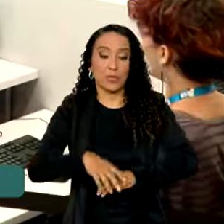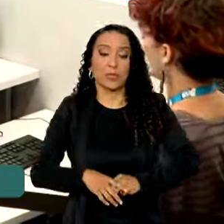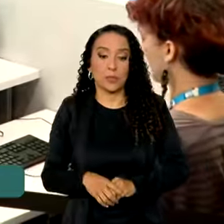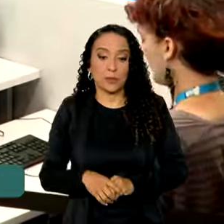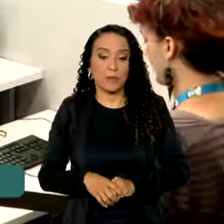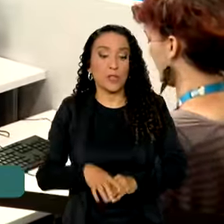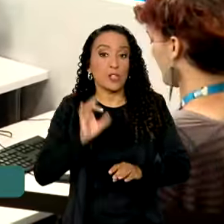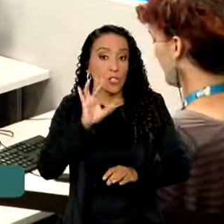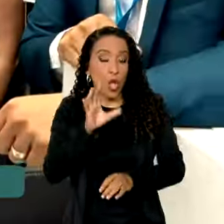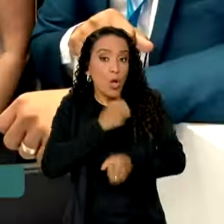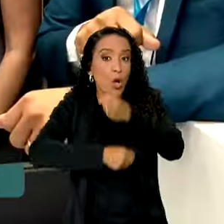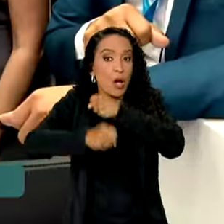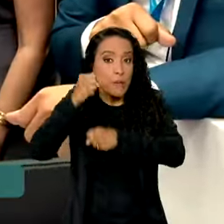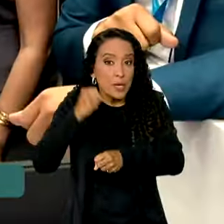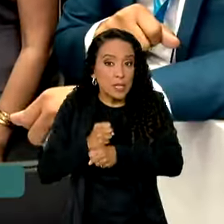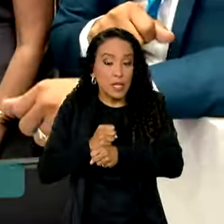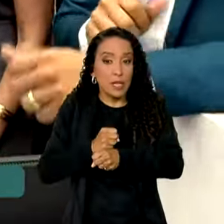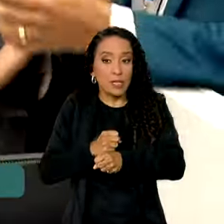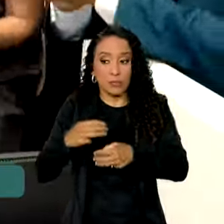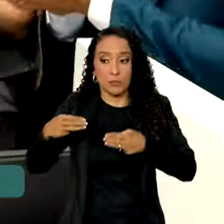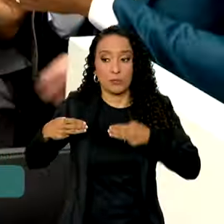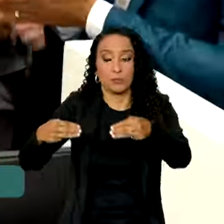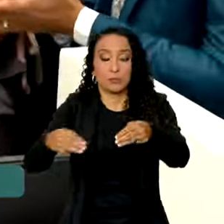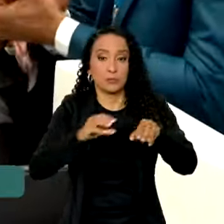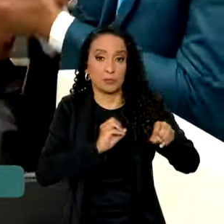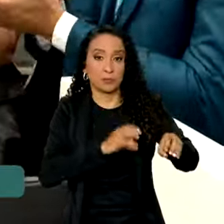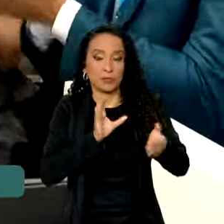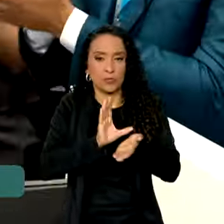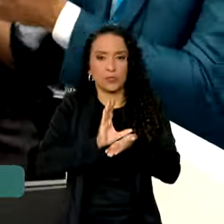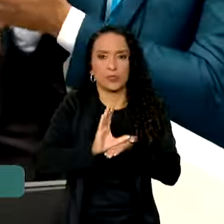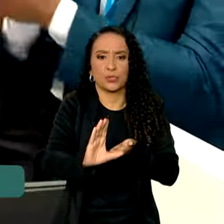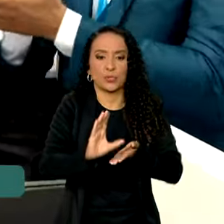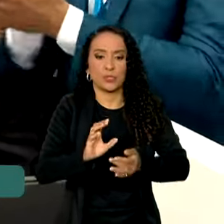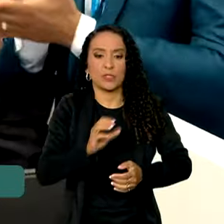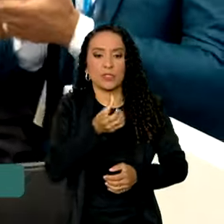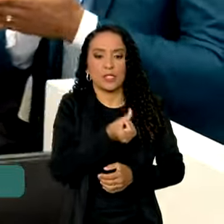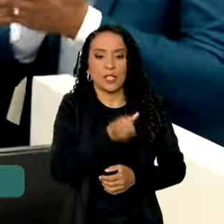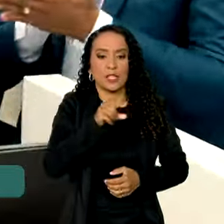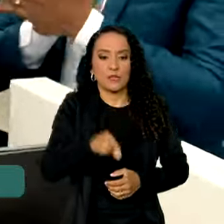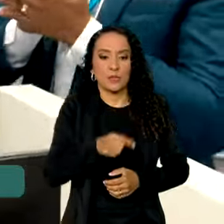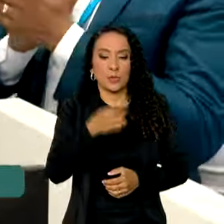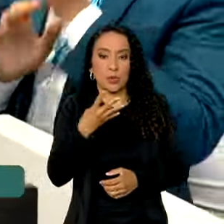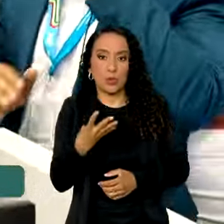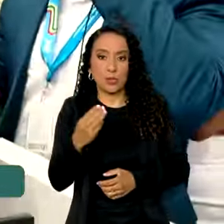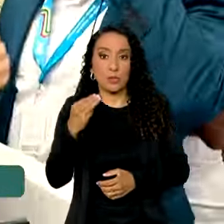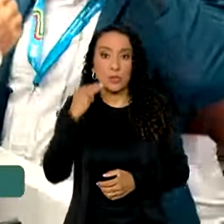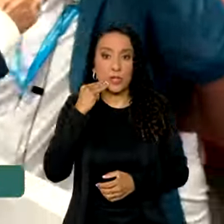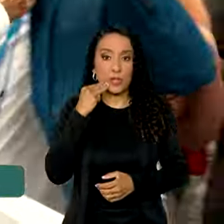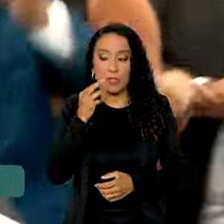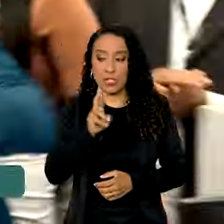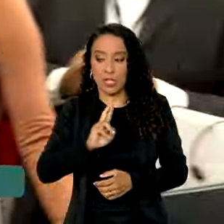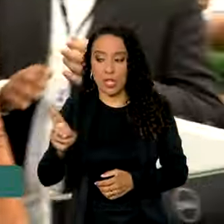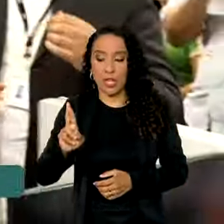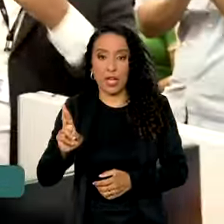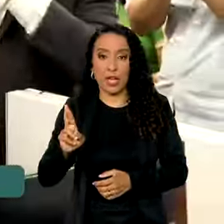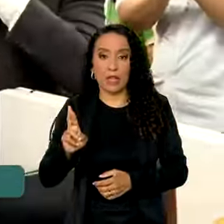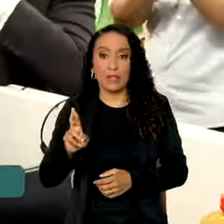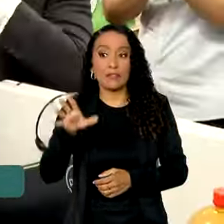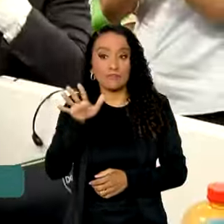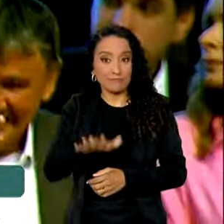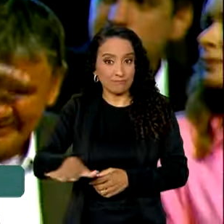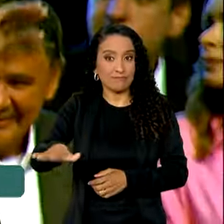Só no ano passado, o Ministério da Educação investiu 6,4 milhões de reais na